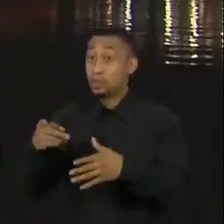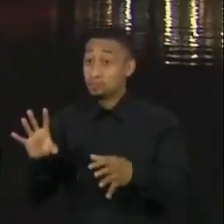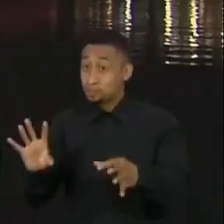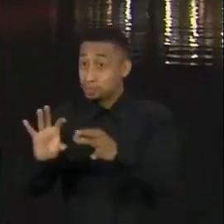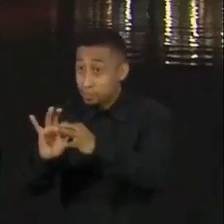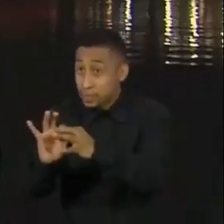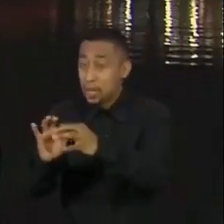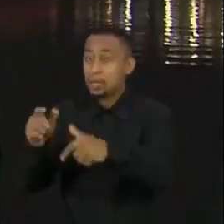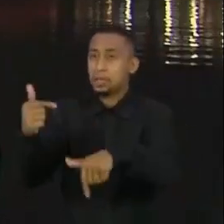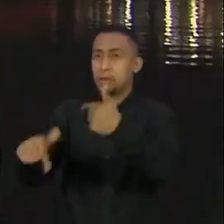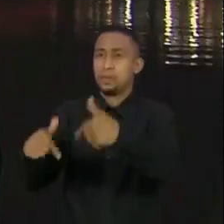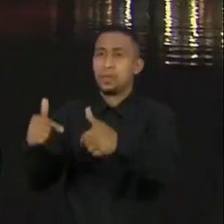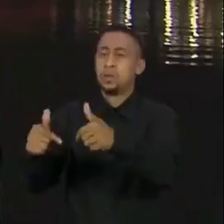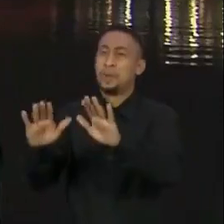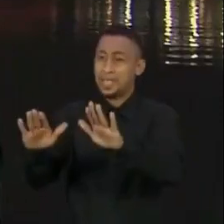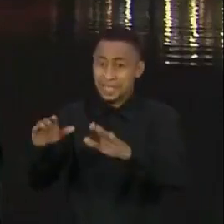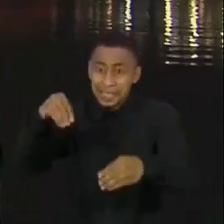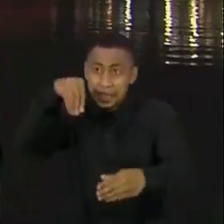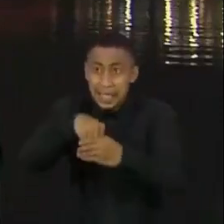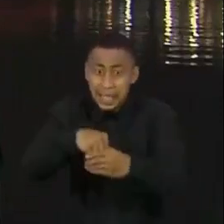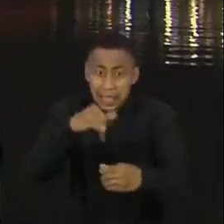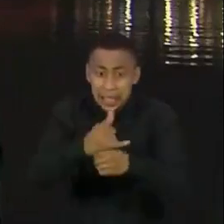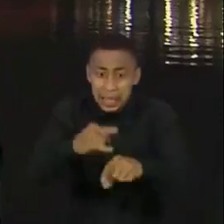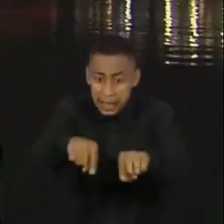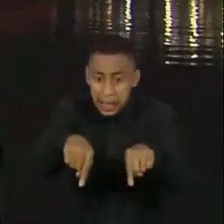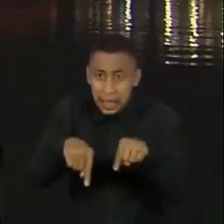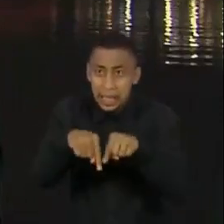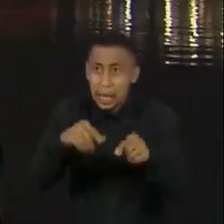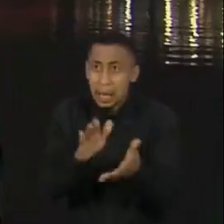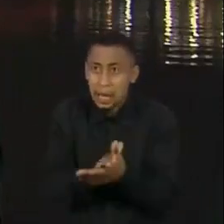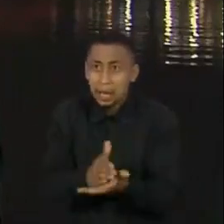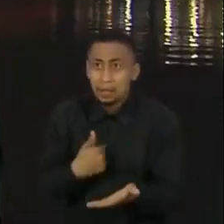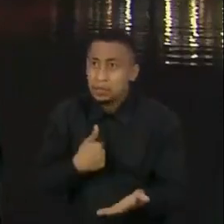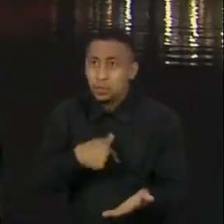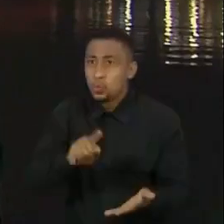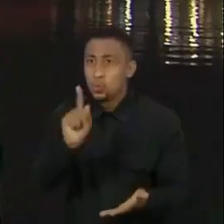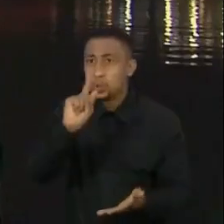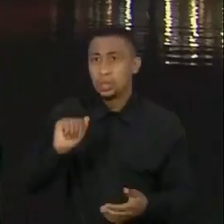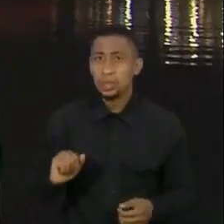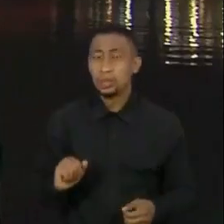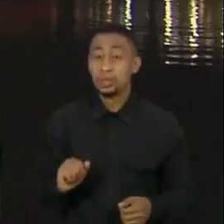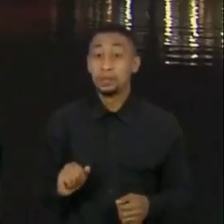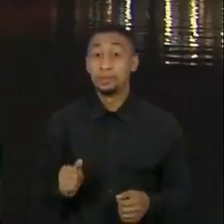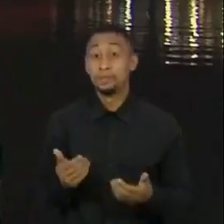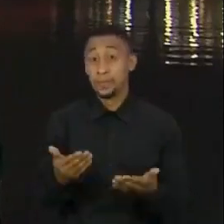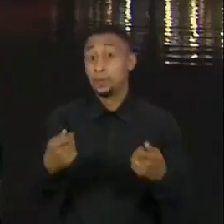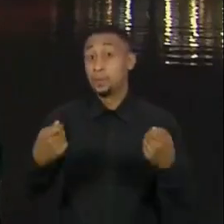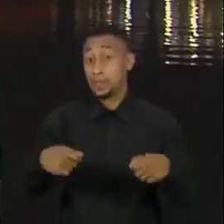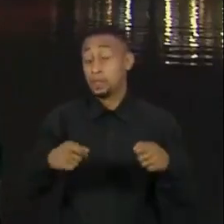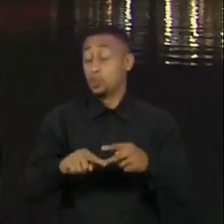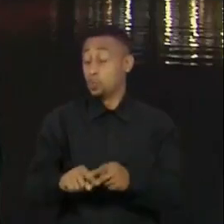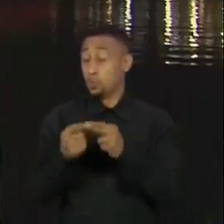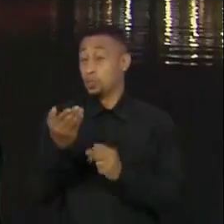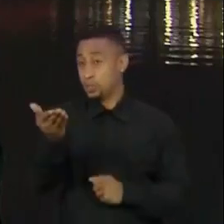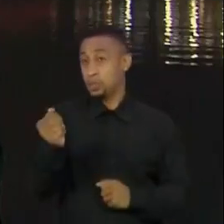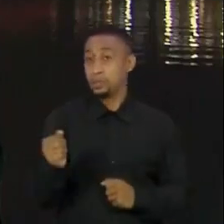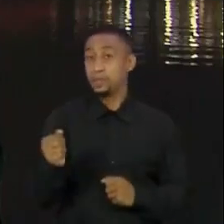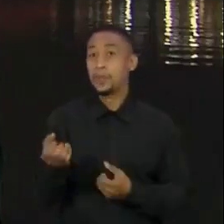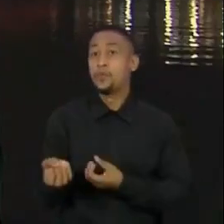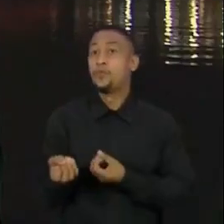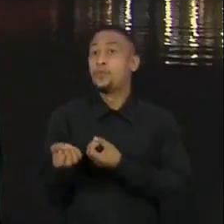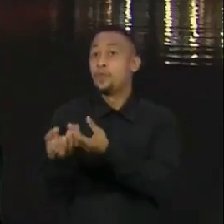parlamentar, ele nunca trabalhou. Então, é importante corrigir isso. E depois, a informação que ele